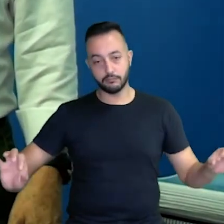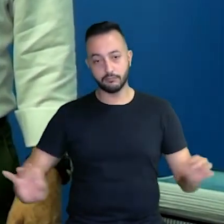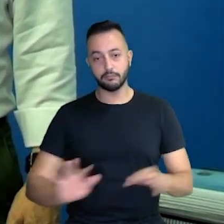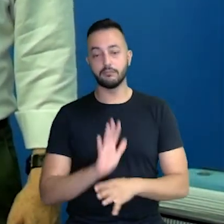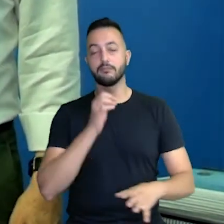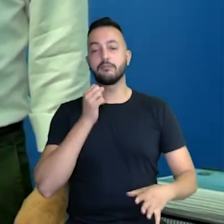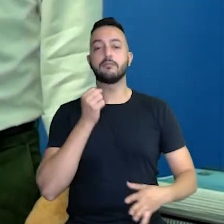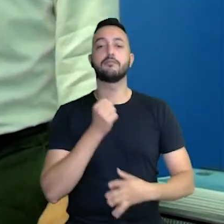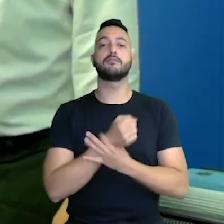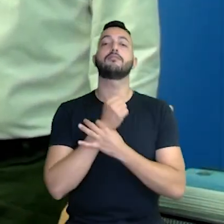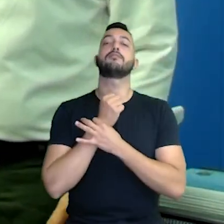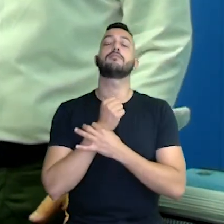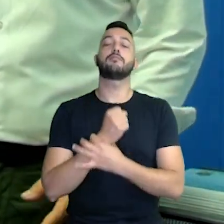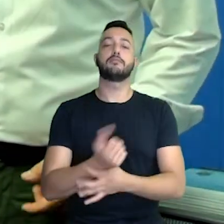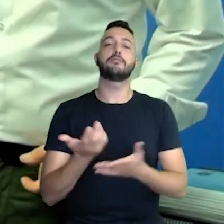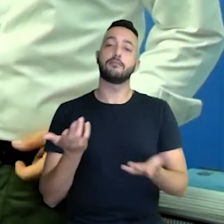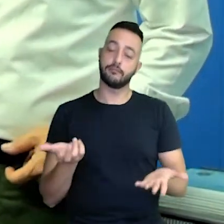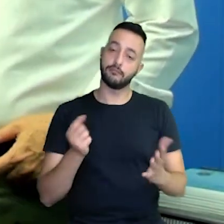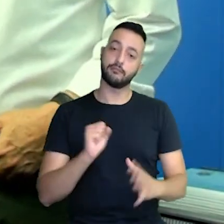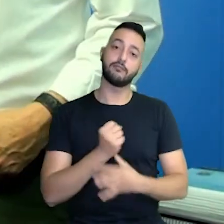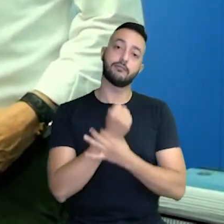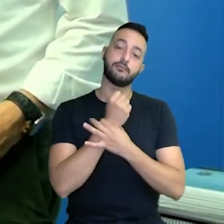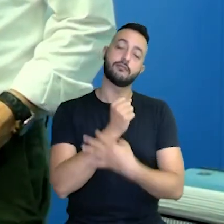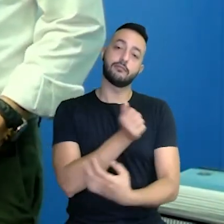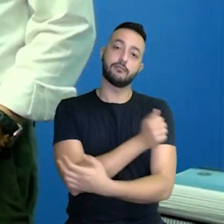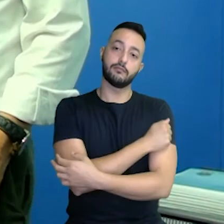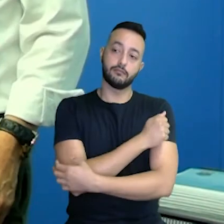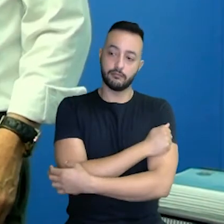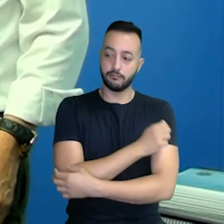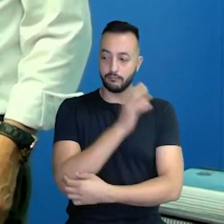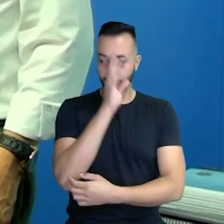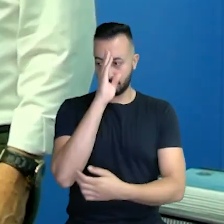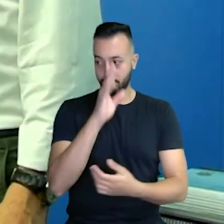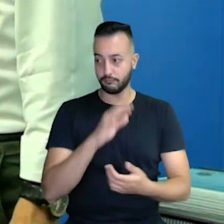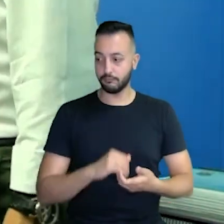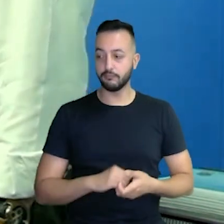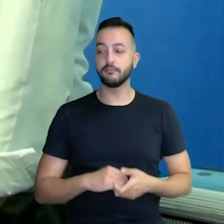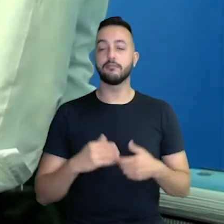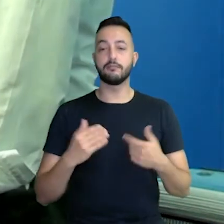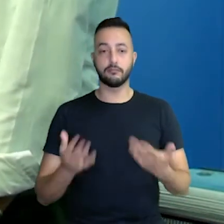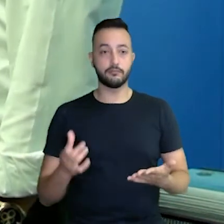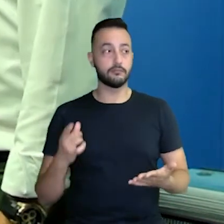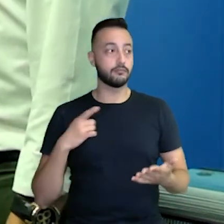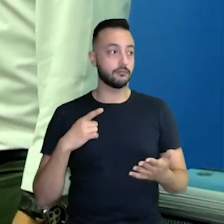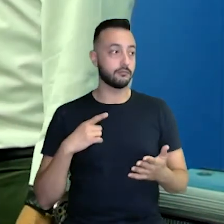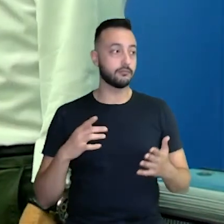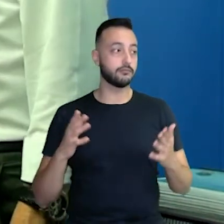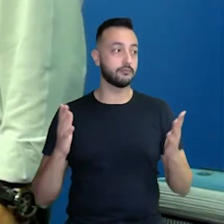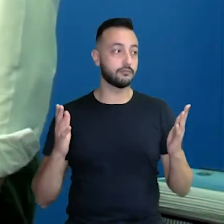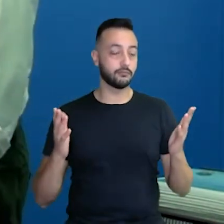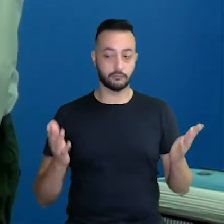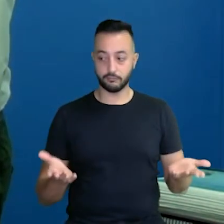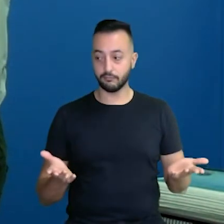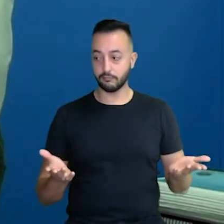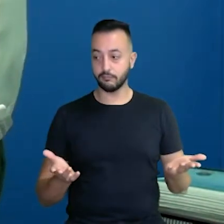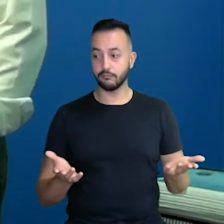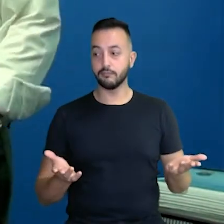seguros, porque a segurança dos nossos alunos é prioridade. Então, temos aqui, pessoal,